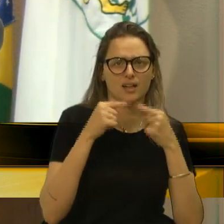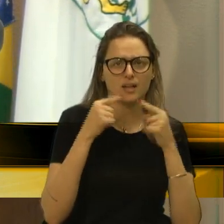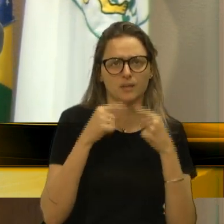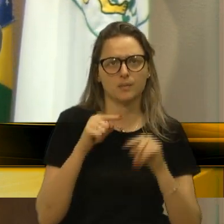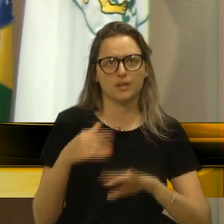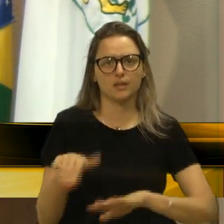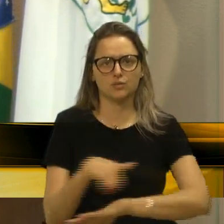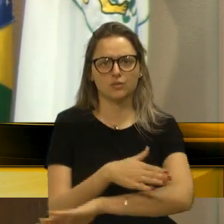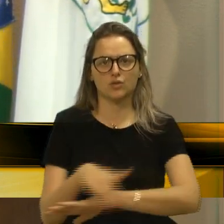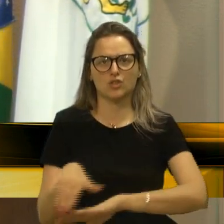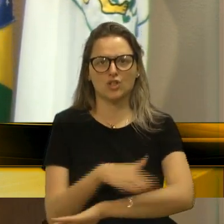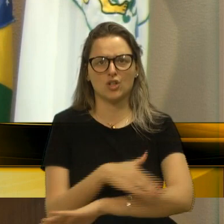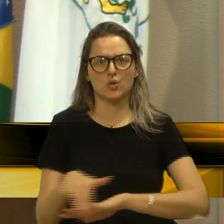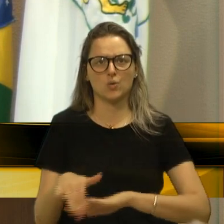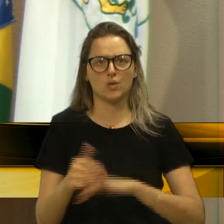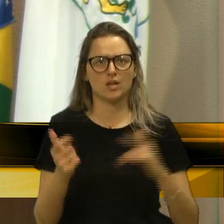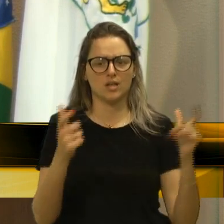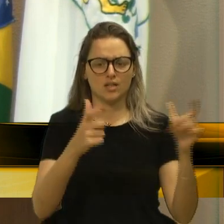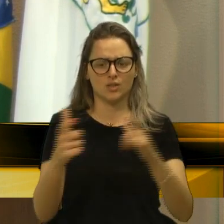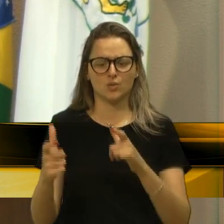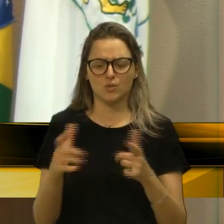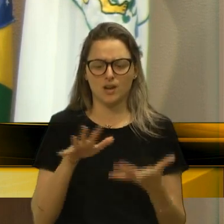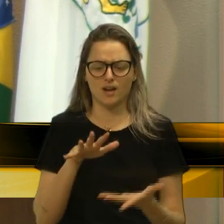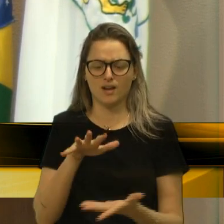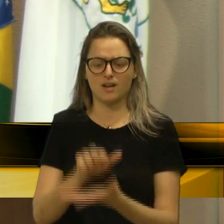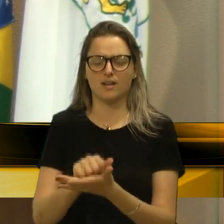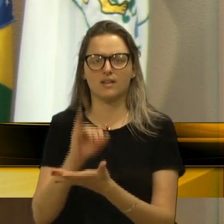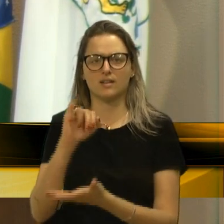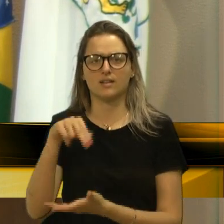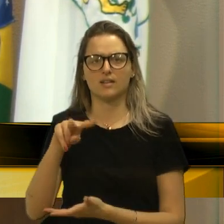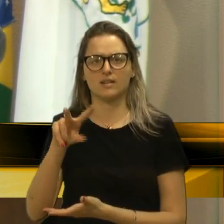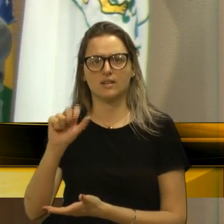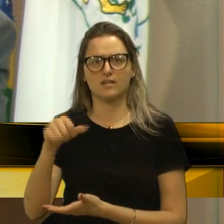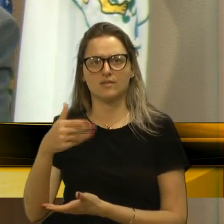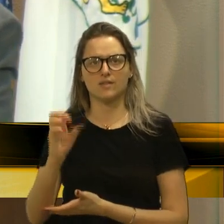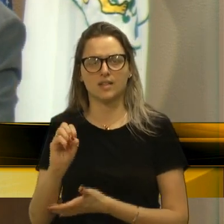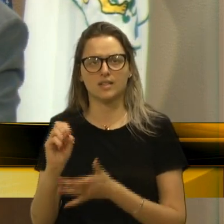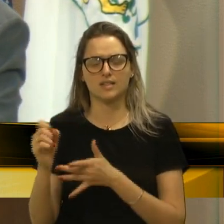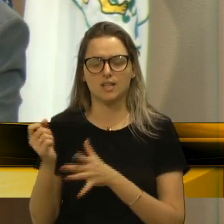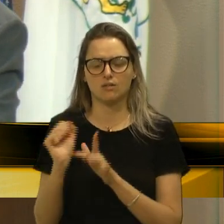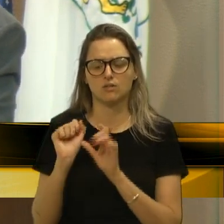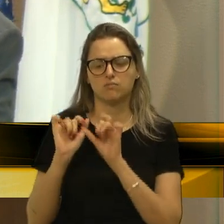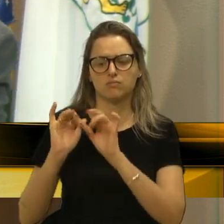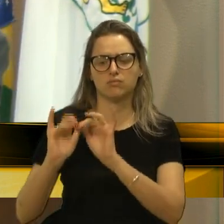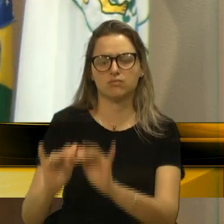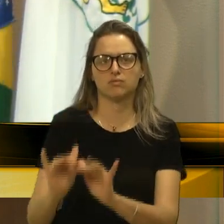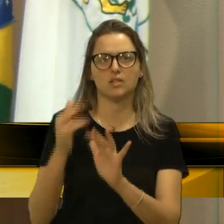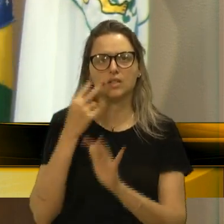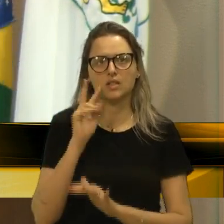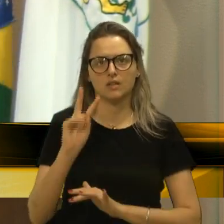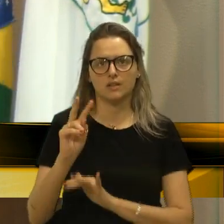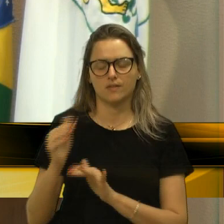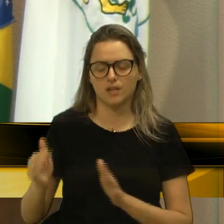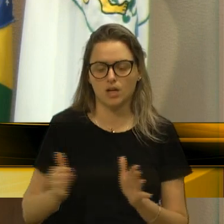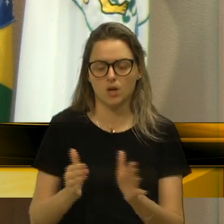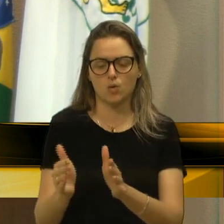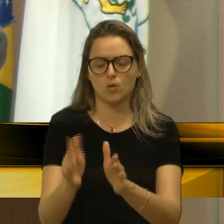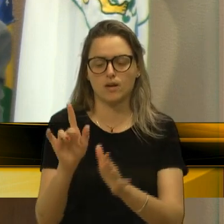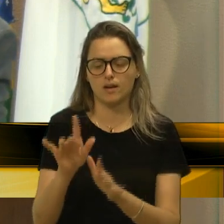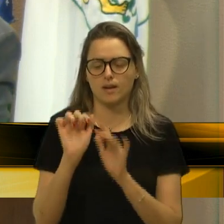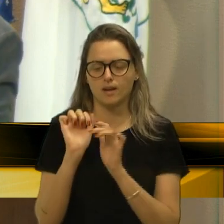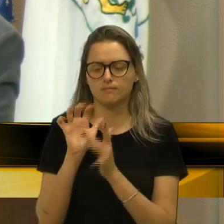lugar de invasão, de coisa que... Olha aqui, essa rua aqui. Aí, tu vai ver, vai procurar saber.